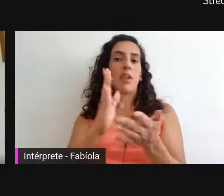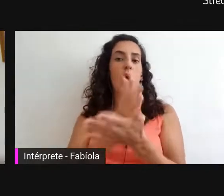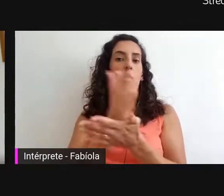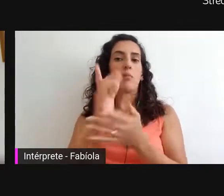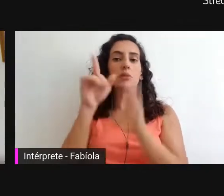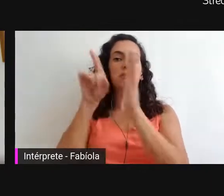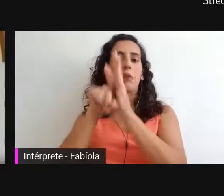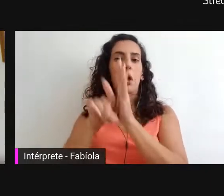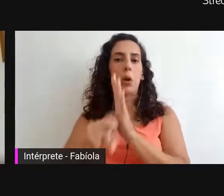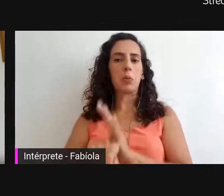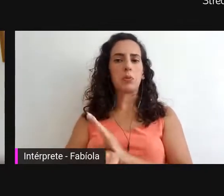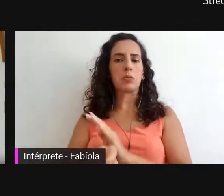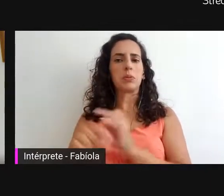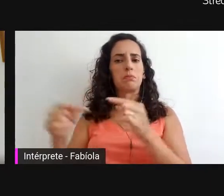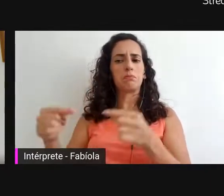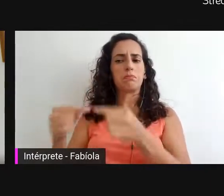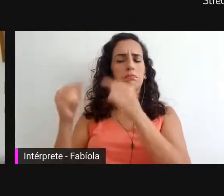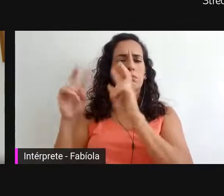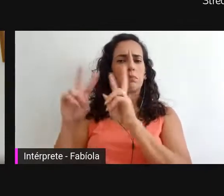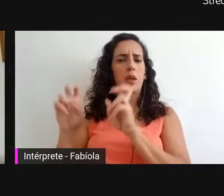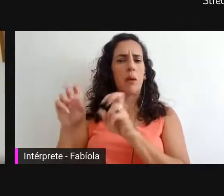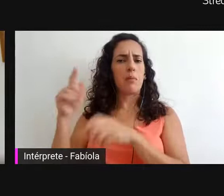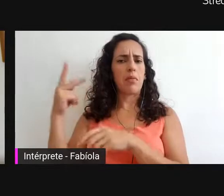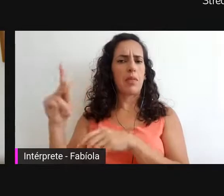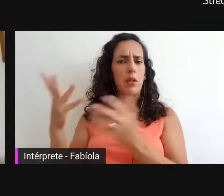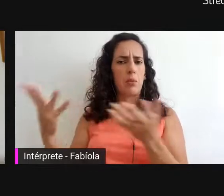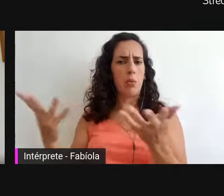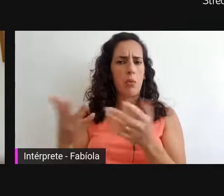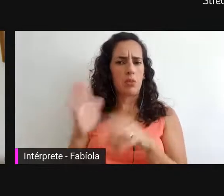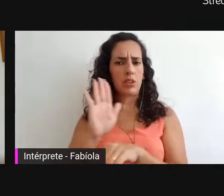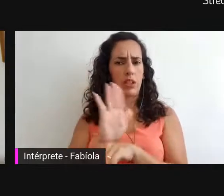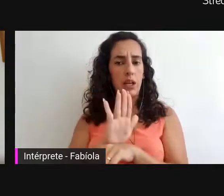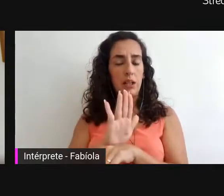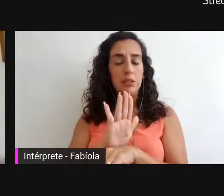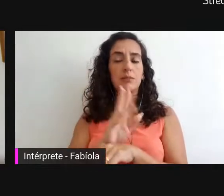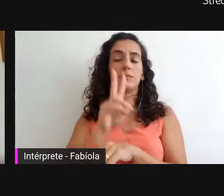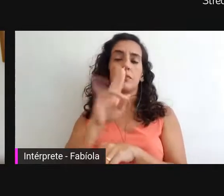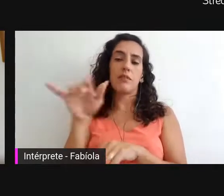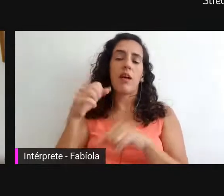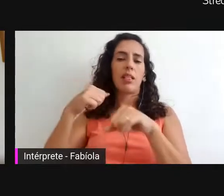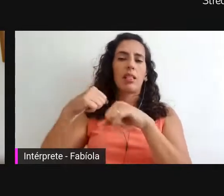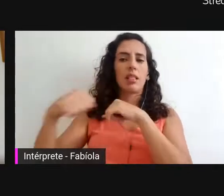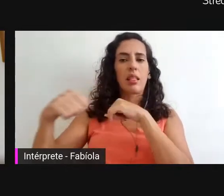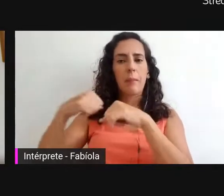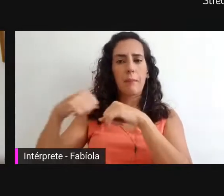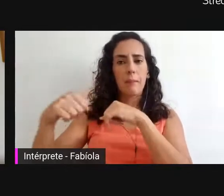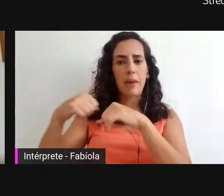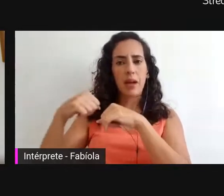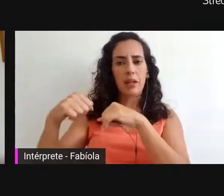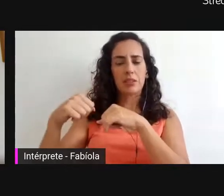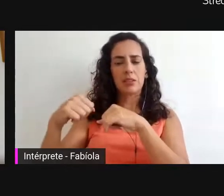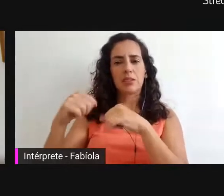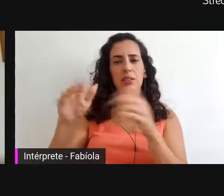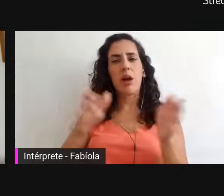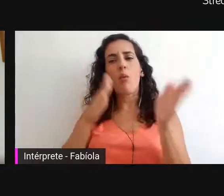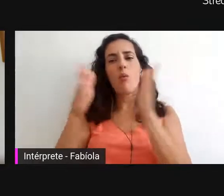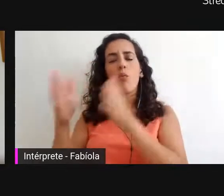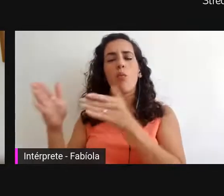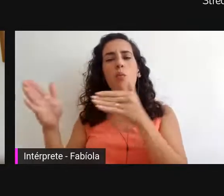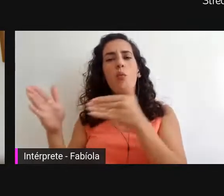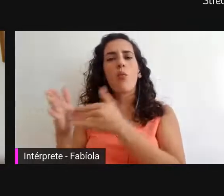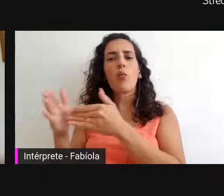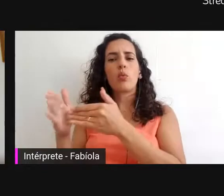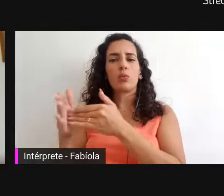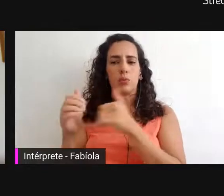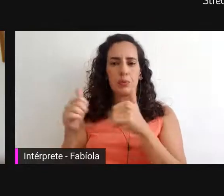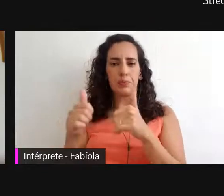dialogam diretamente com o que o professor vai tratar e faremos o debate na terceira e última parte da nossa live de hoje,